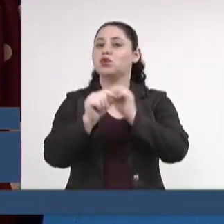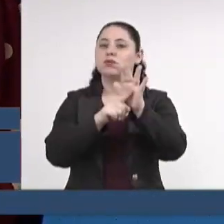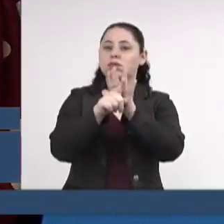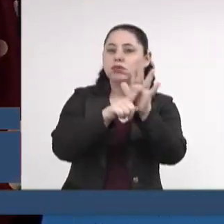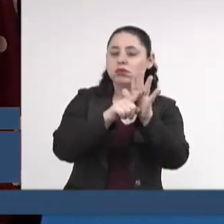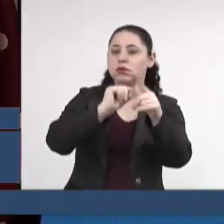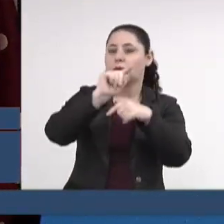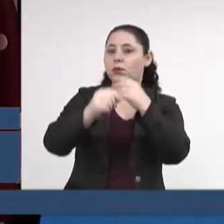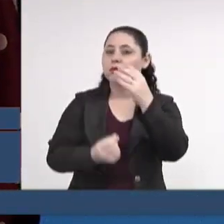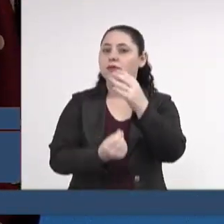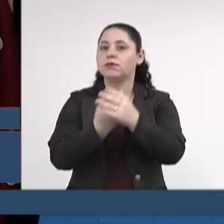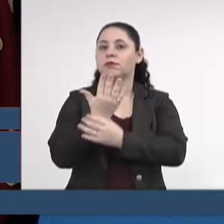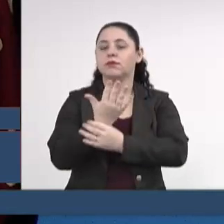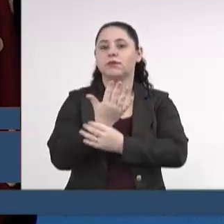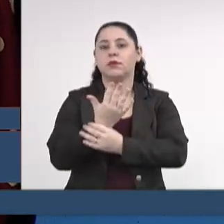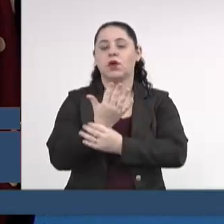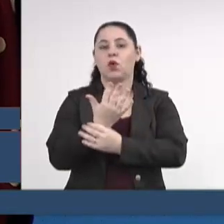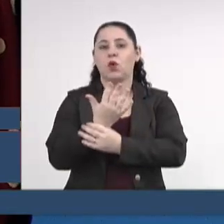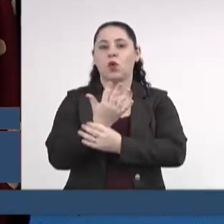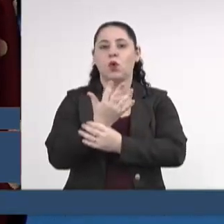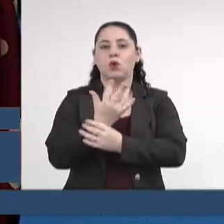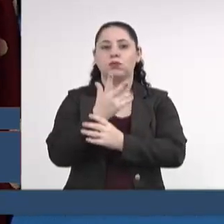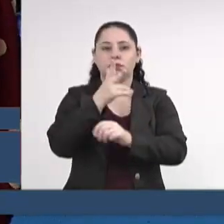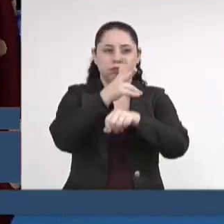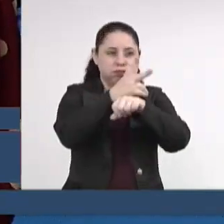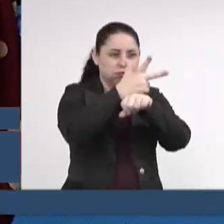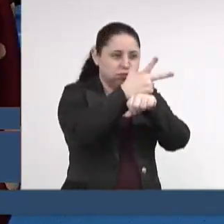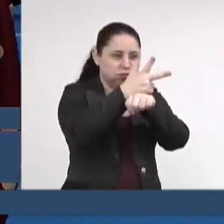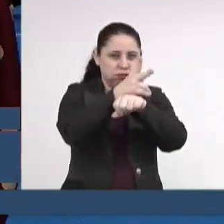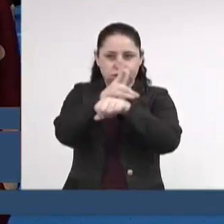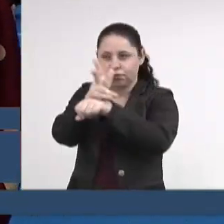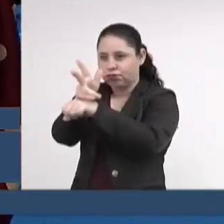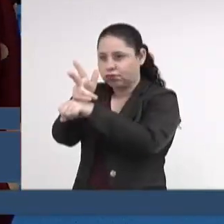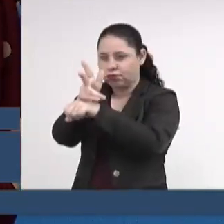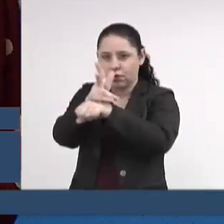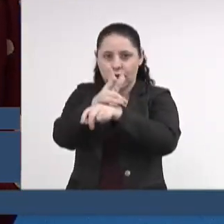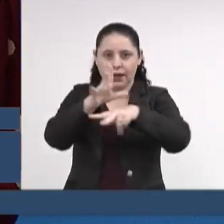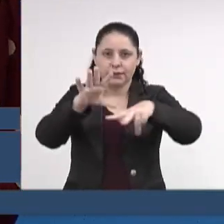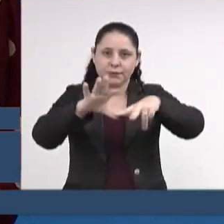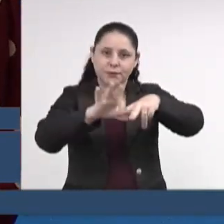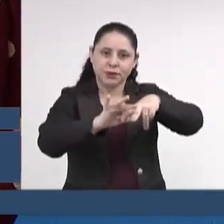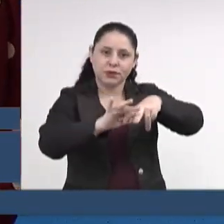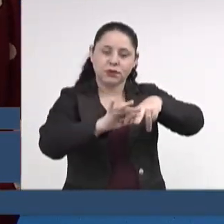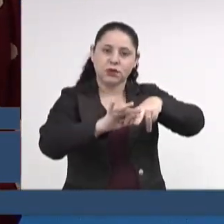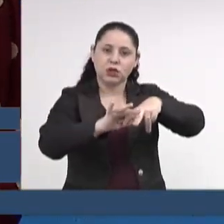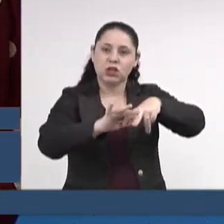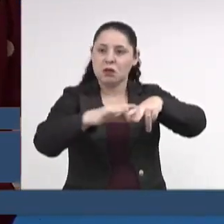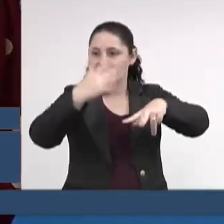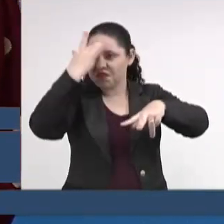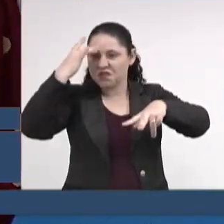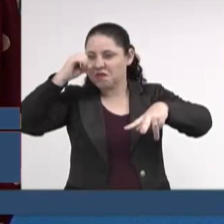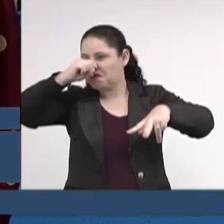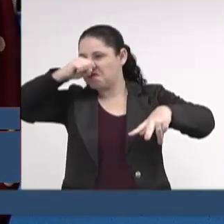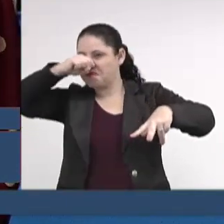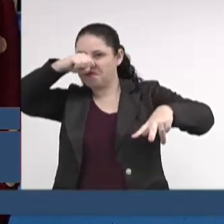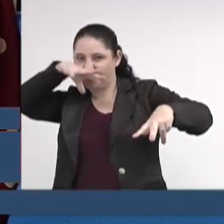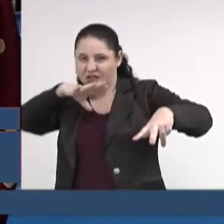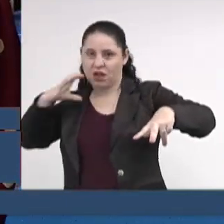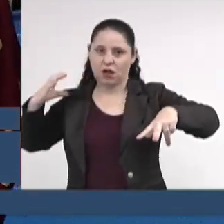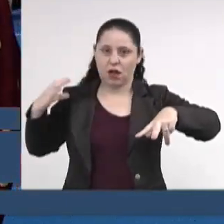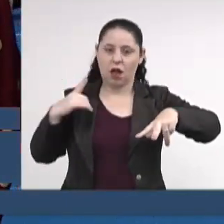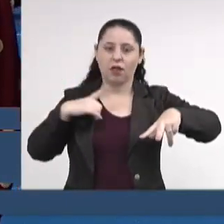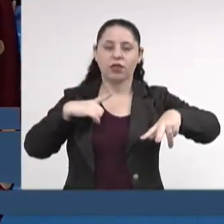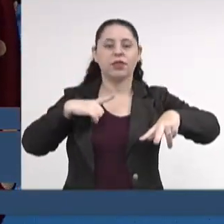implantação de monitoramento eletrônico tornozeleiras para agressores que estejam